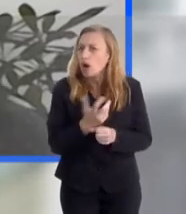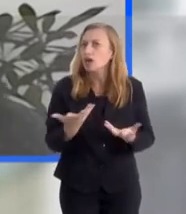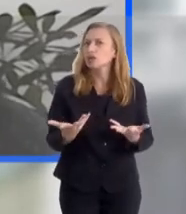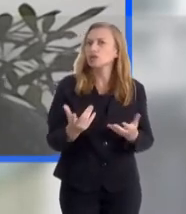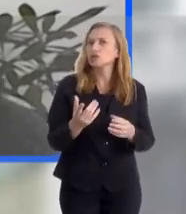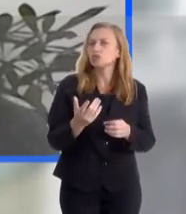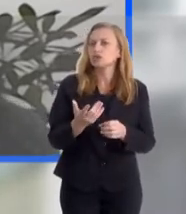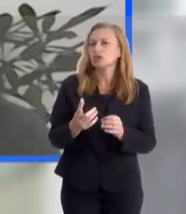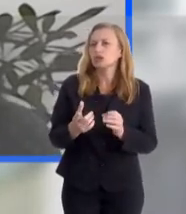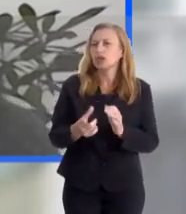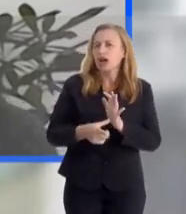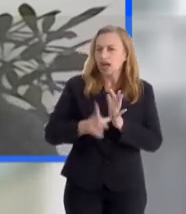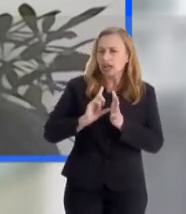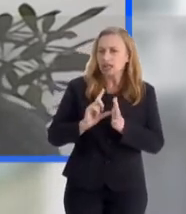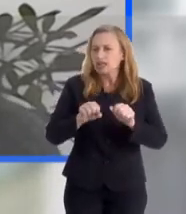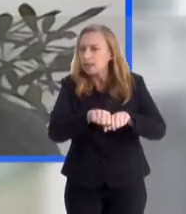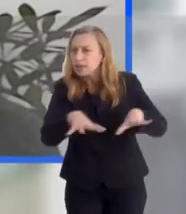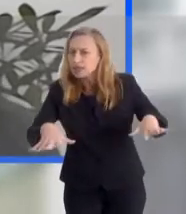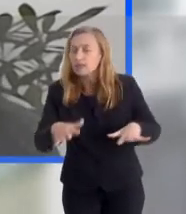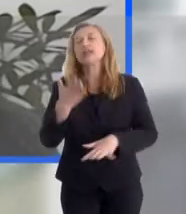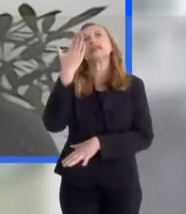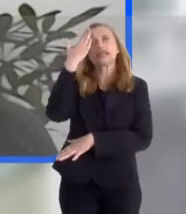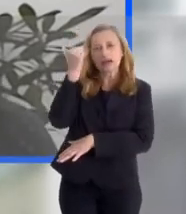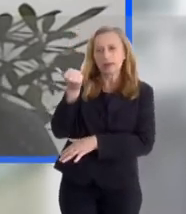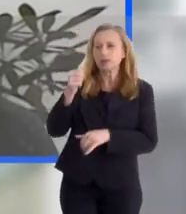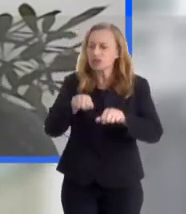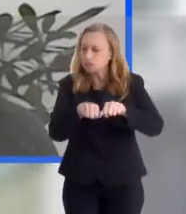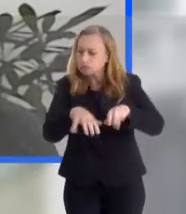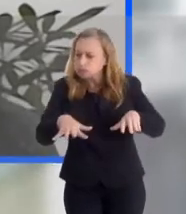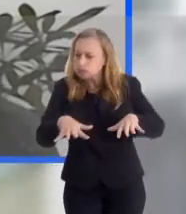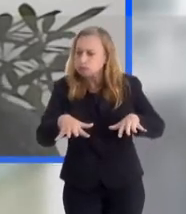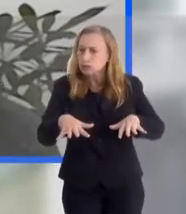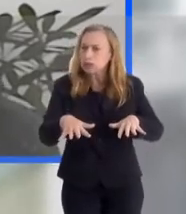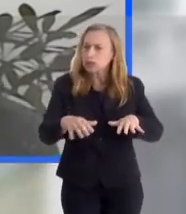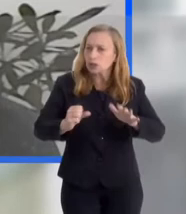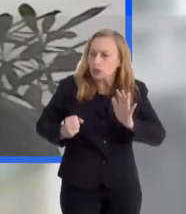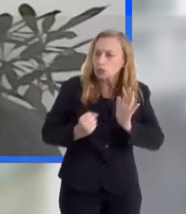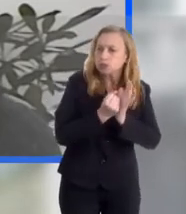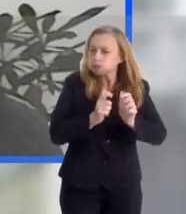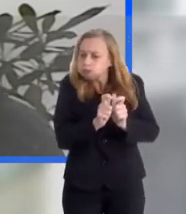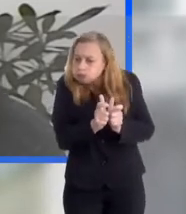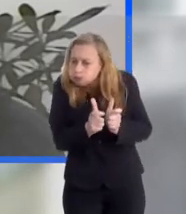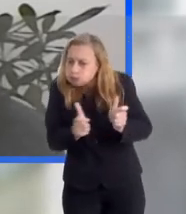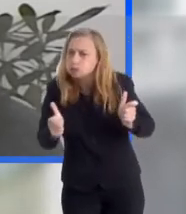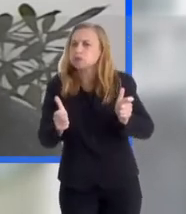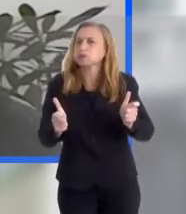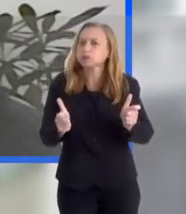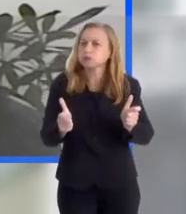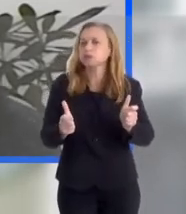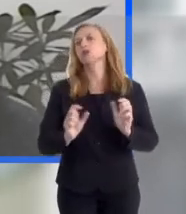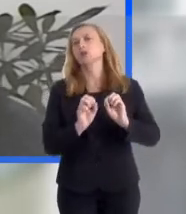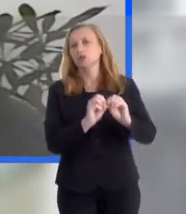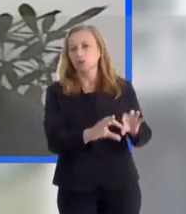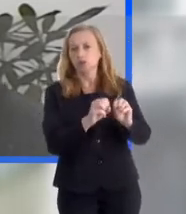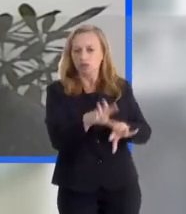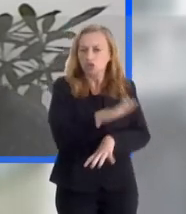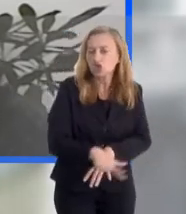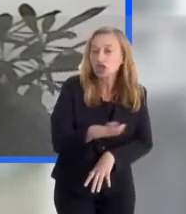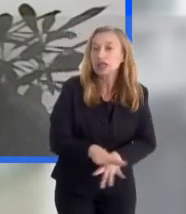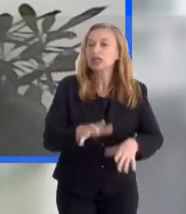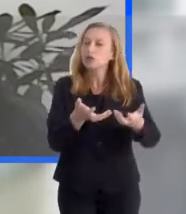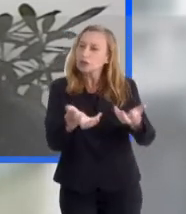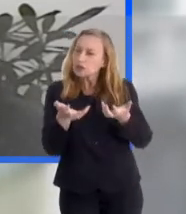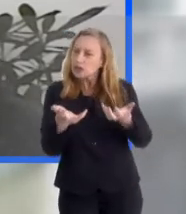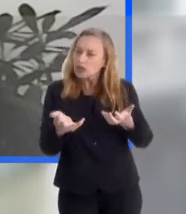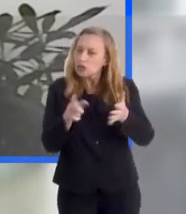no ano imediatamente anterior à pandemia, a gente sabe que a pandemia teve um impacto muito grande na educação